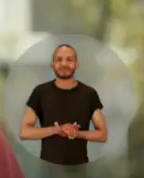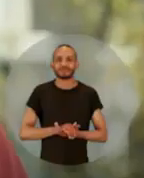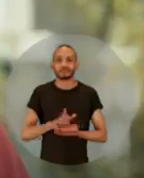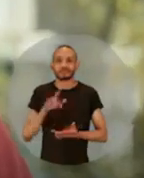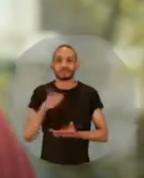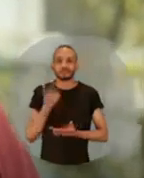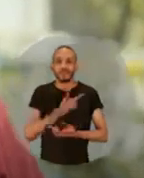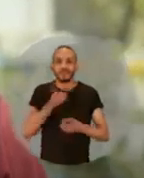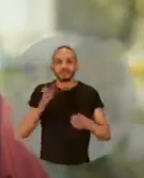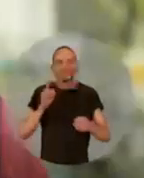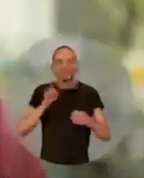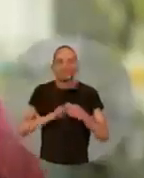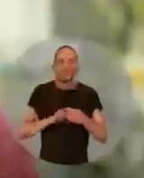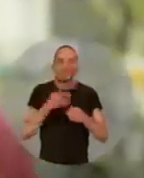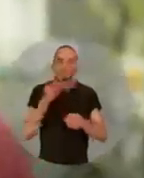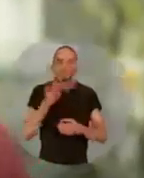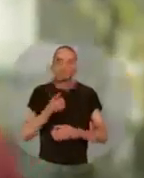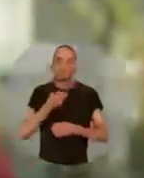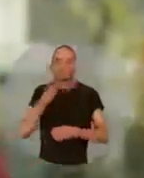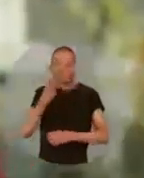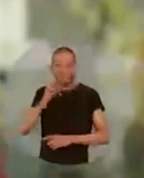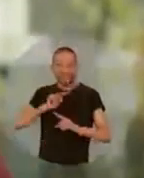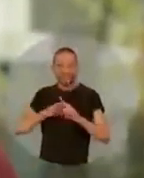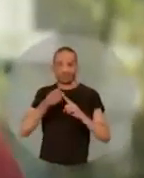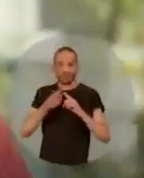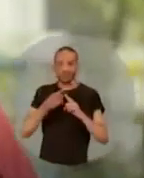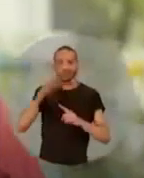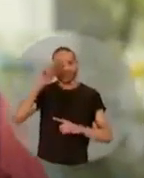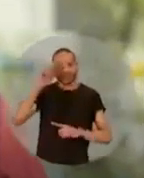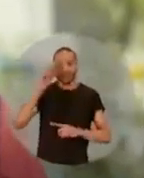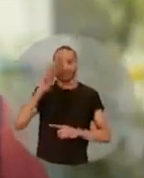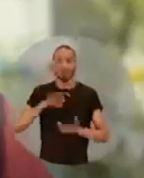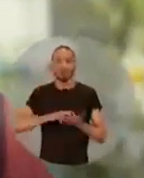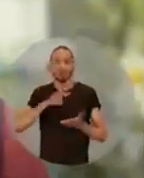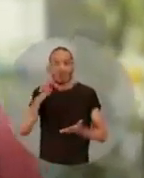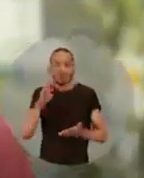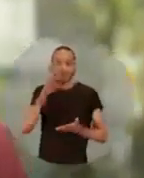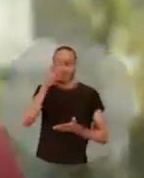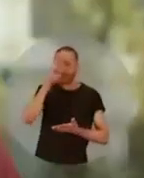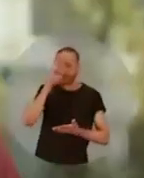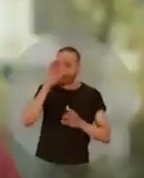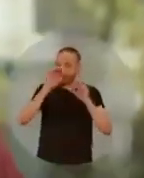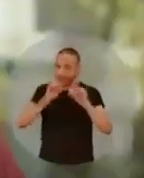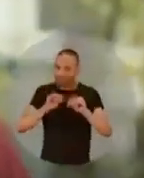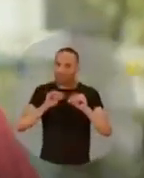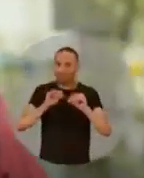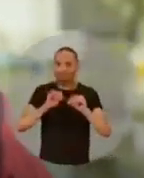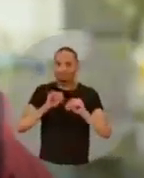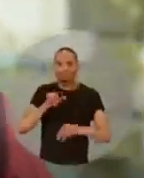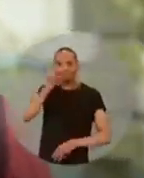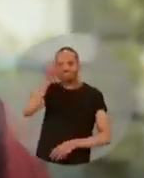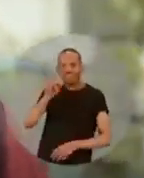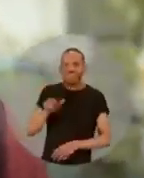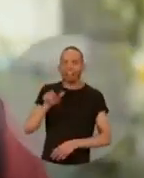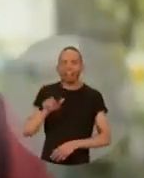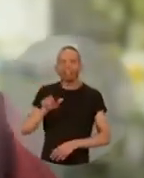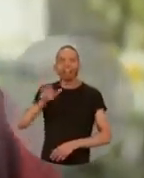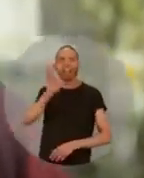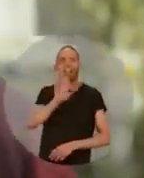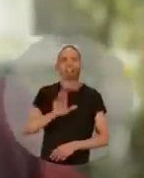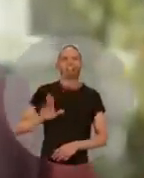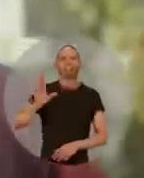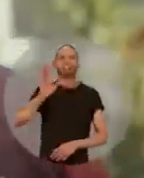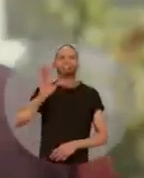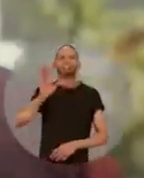Para nós voltarmos a comer três vezes ao dia, café da manhã, almoço e janta, esse cara é Luiz